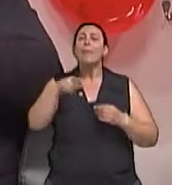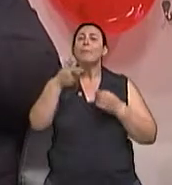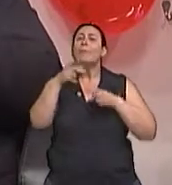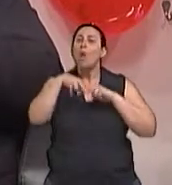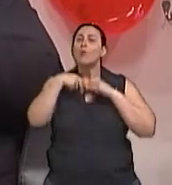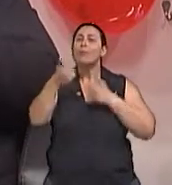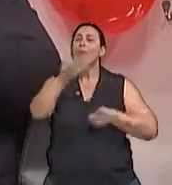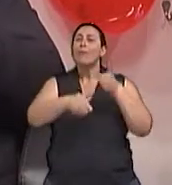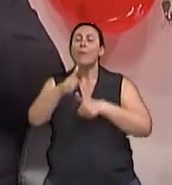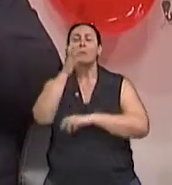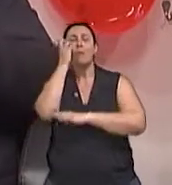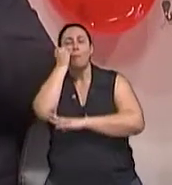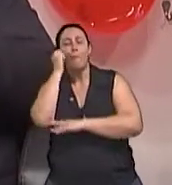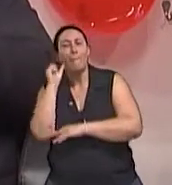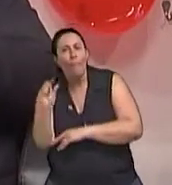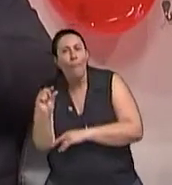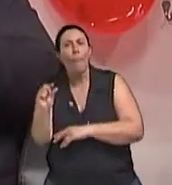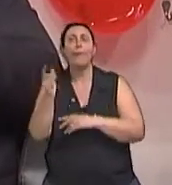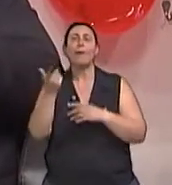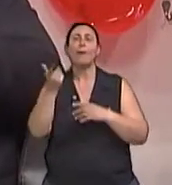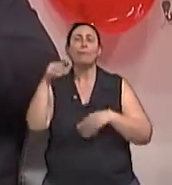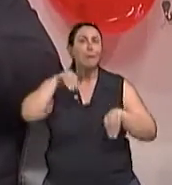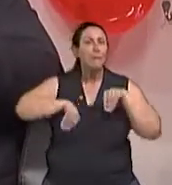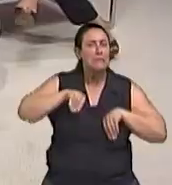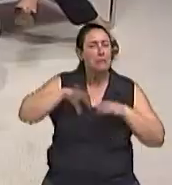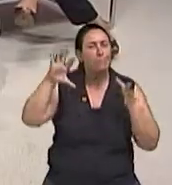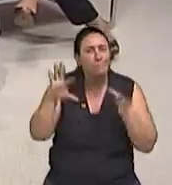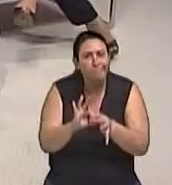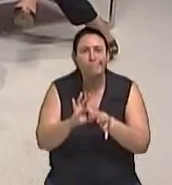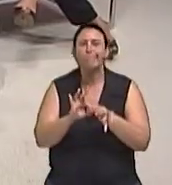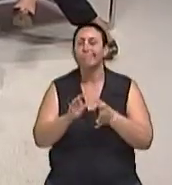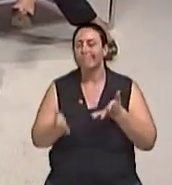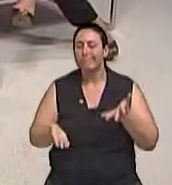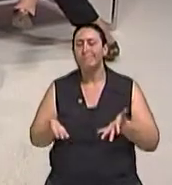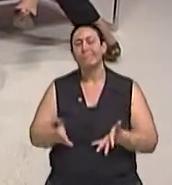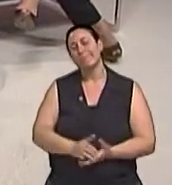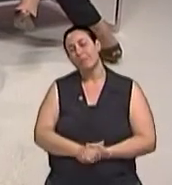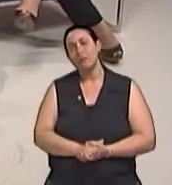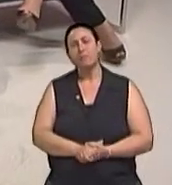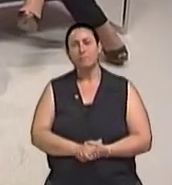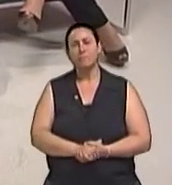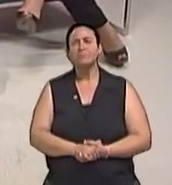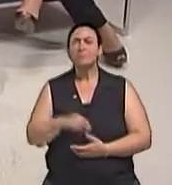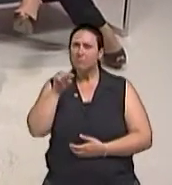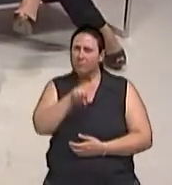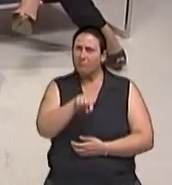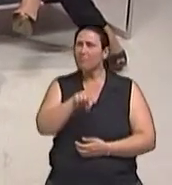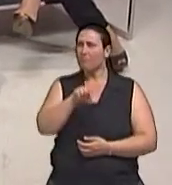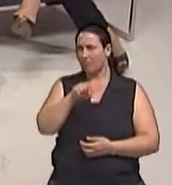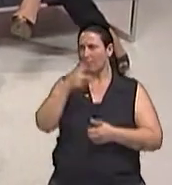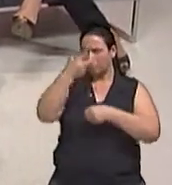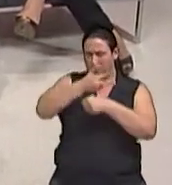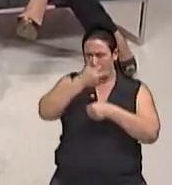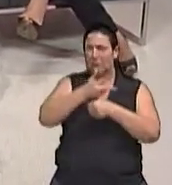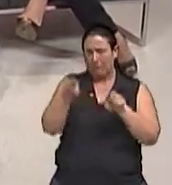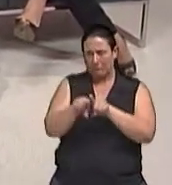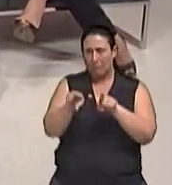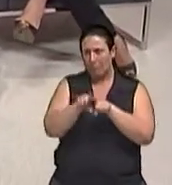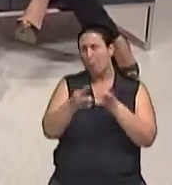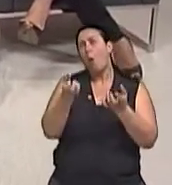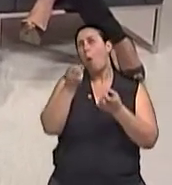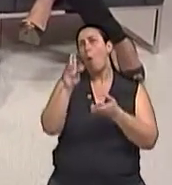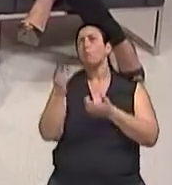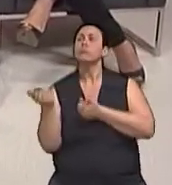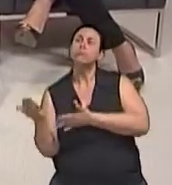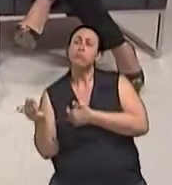da qualidade do sono e depressão. Claro. E isso é igual para mulheres idosas ou para mulheres mais jovens?